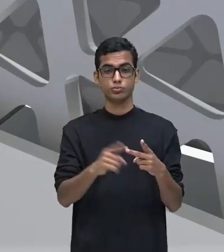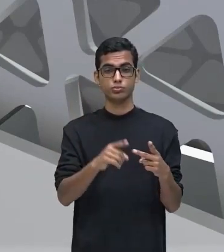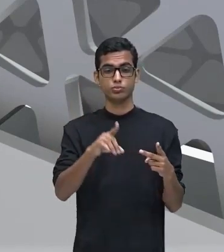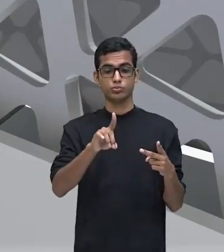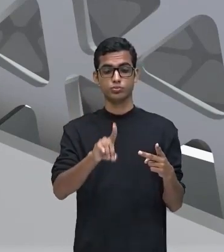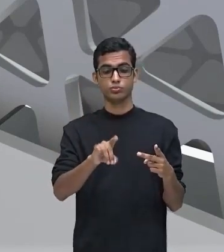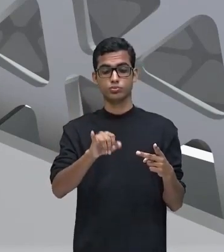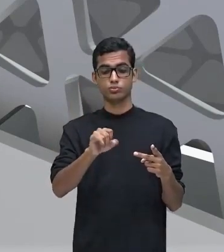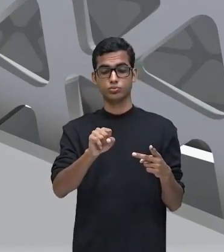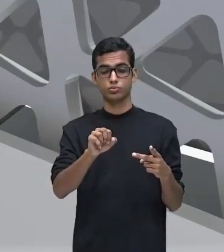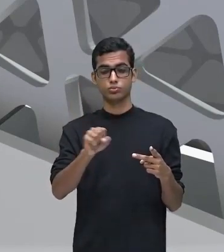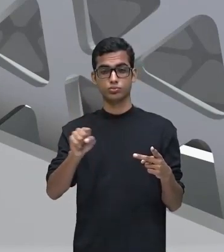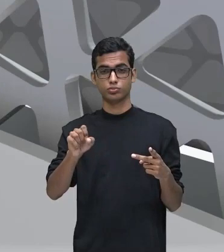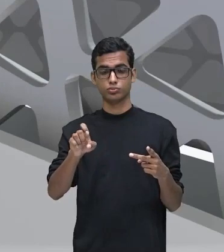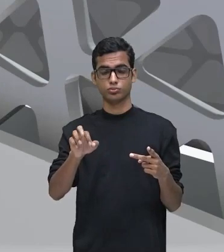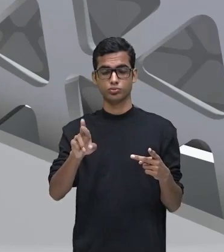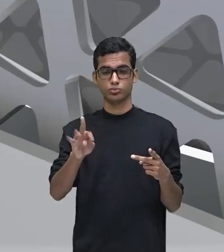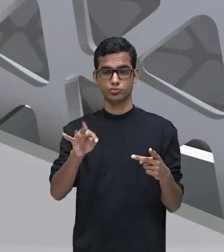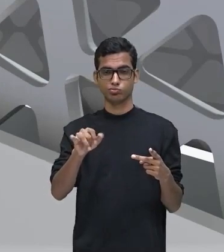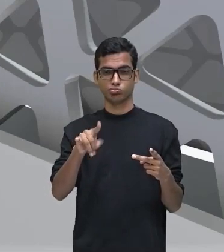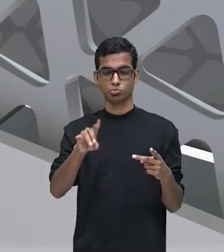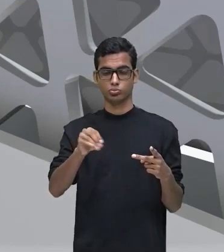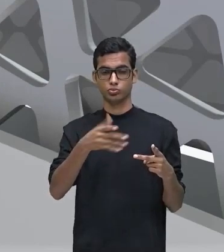trazer para a gente opinião,